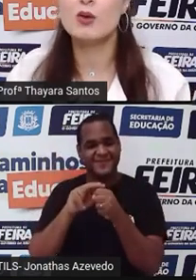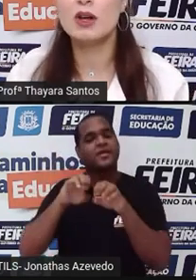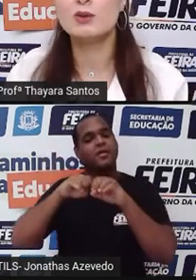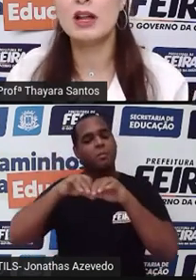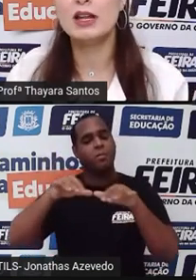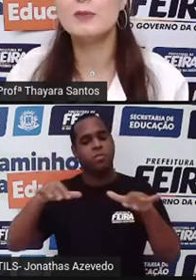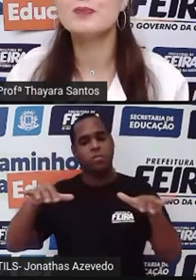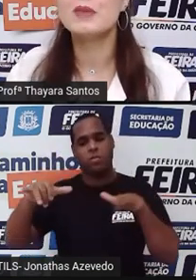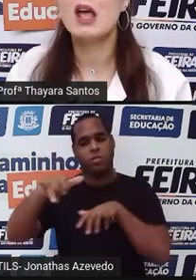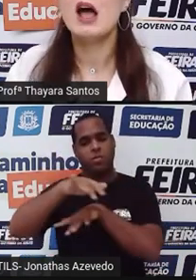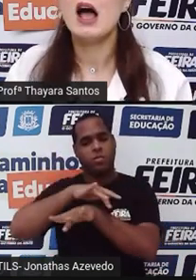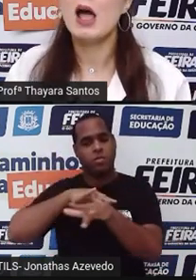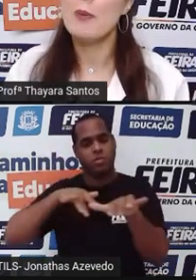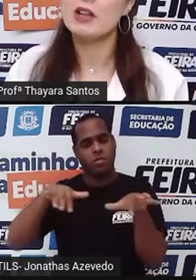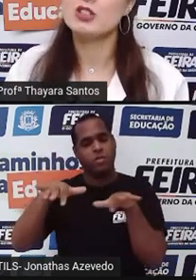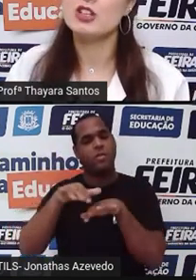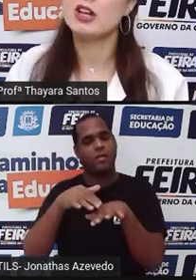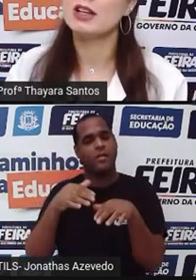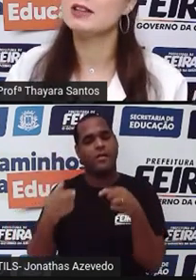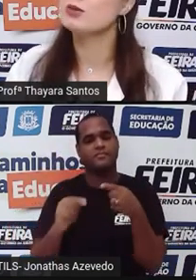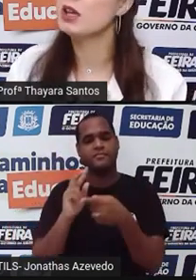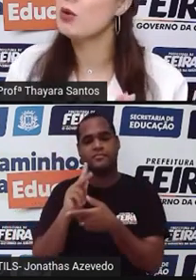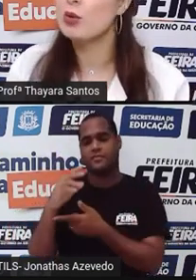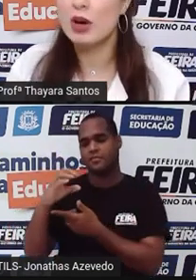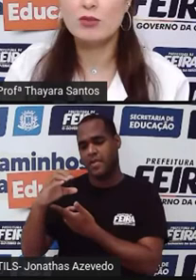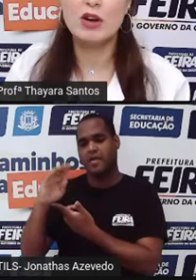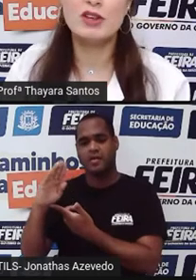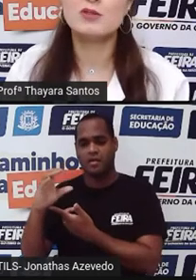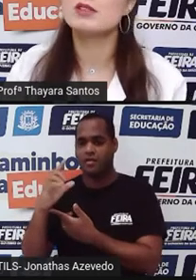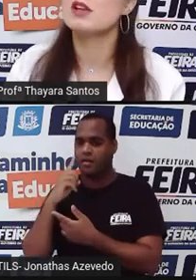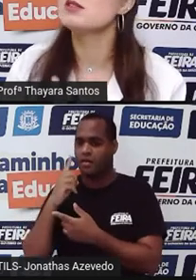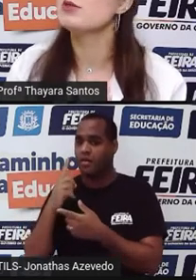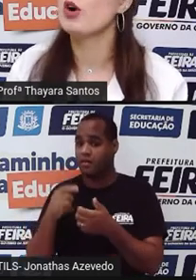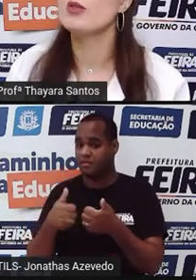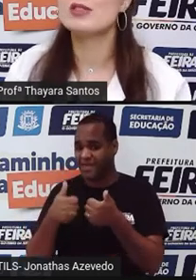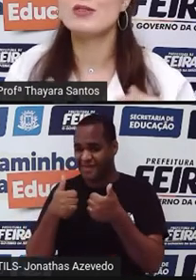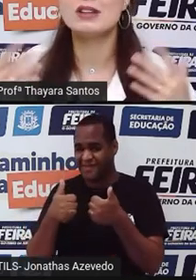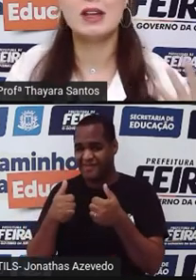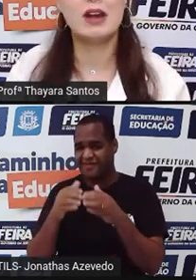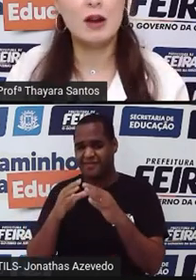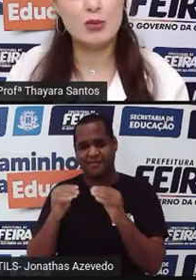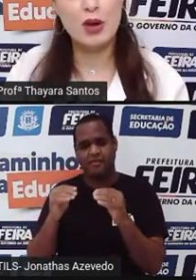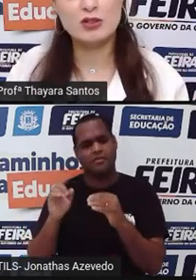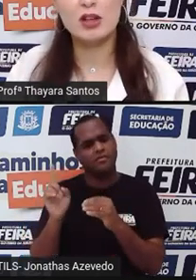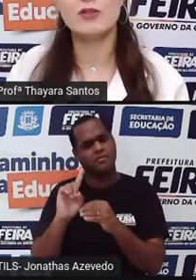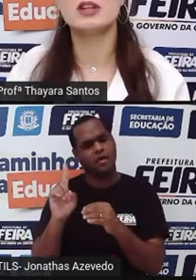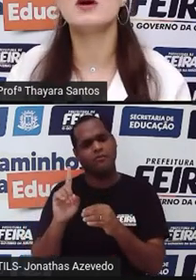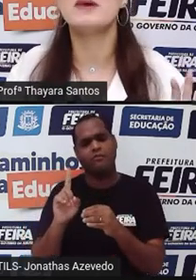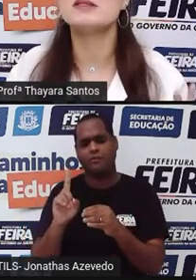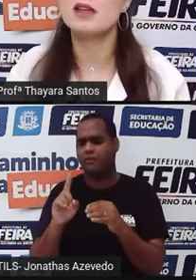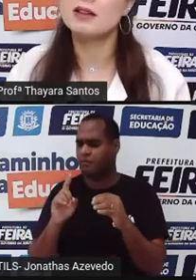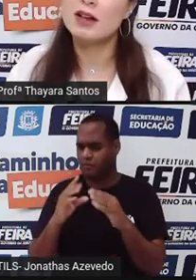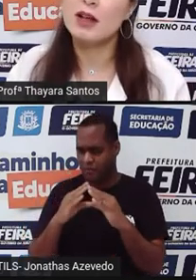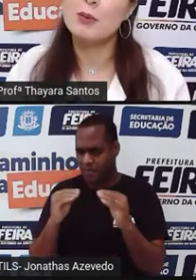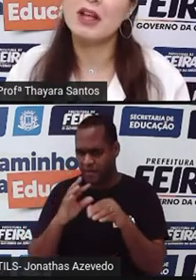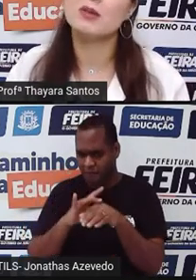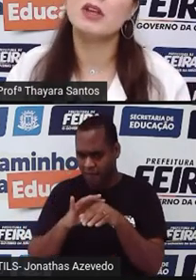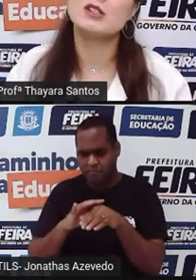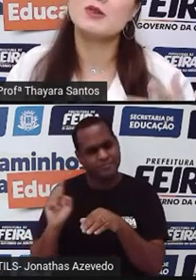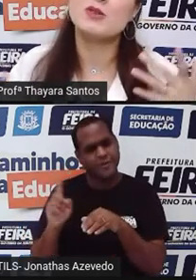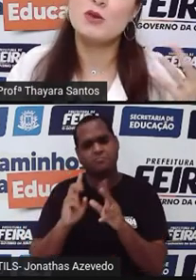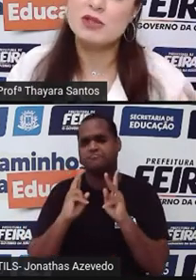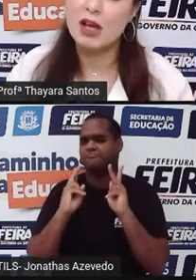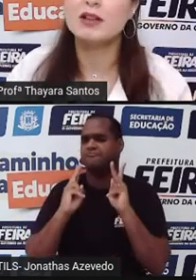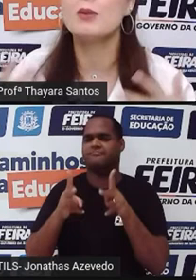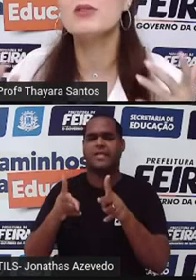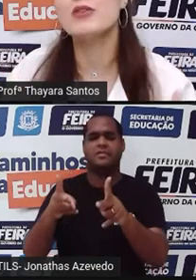circulando ali. A hepatite, ela não tem cura. Uma vez que você desenvolve, você vai ter ela pro resto da vida, mas tem tratamento e